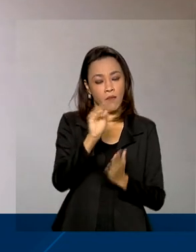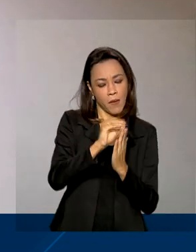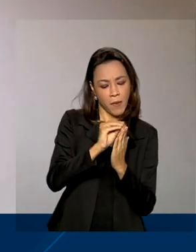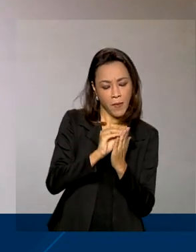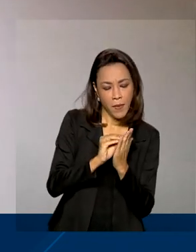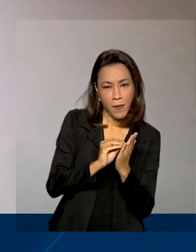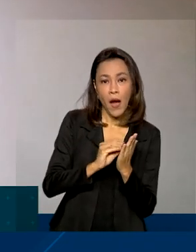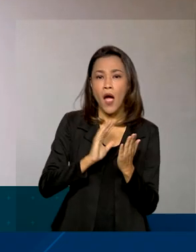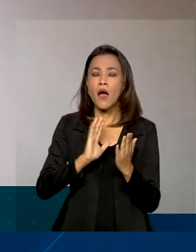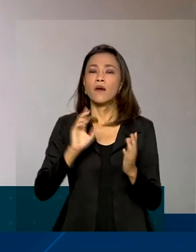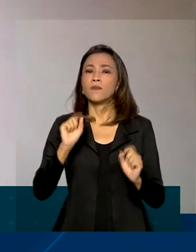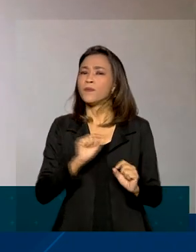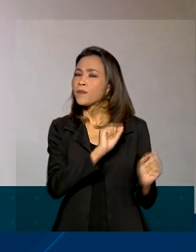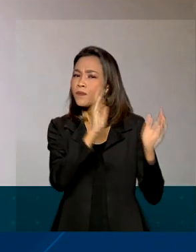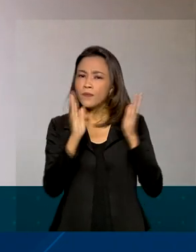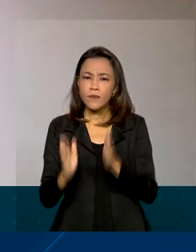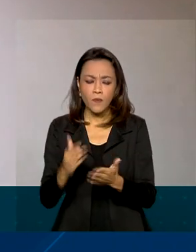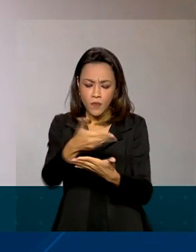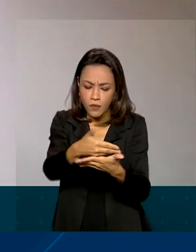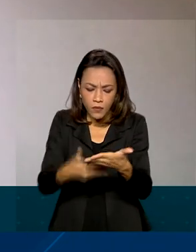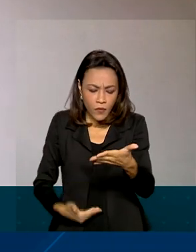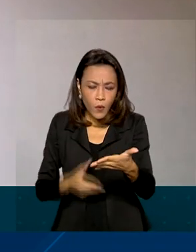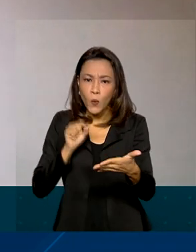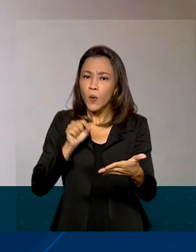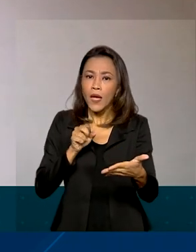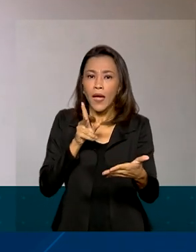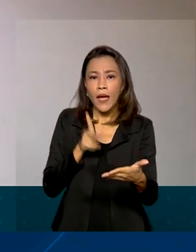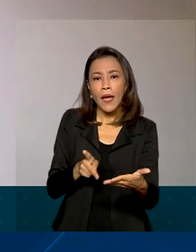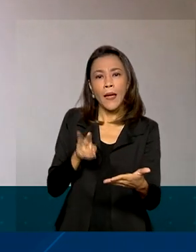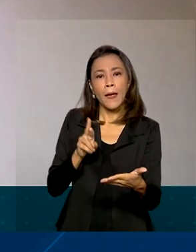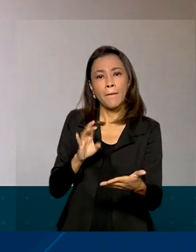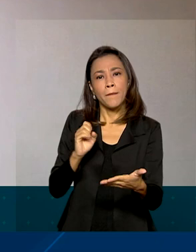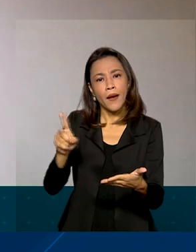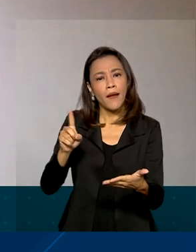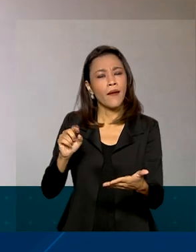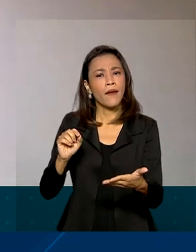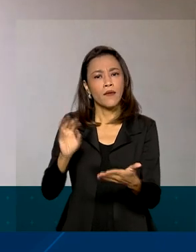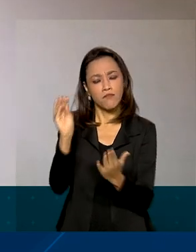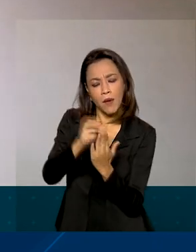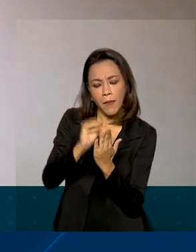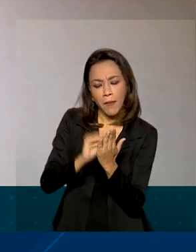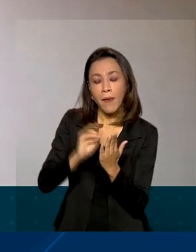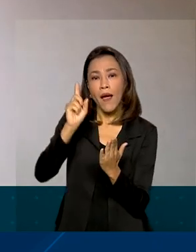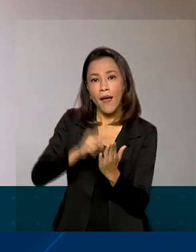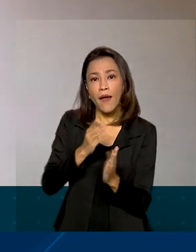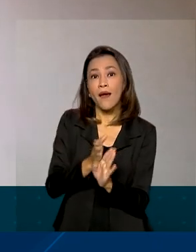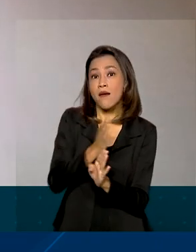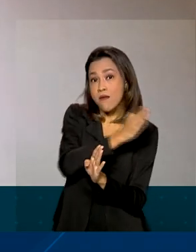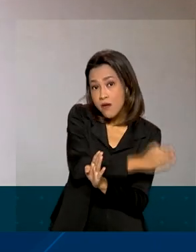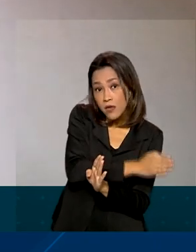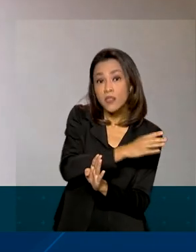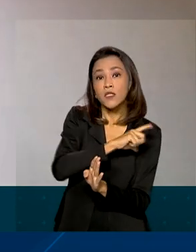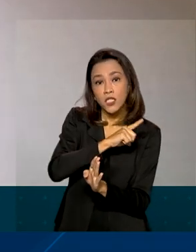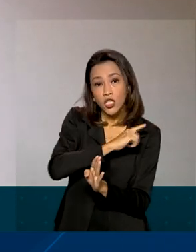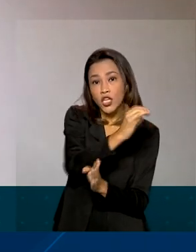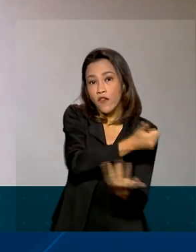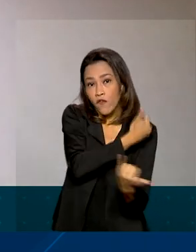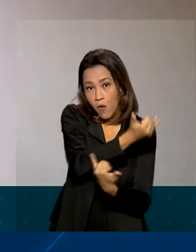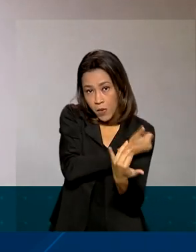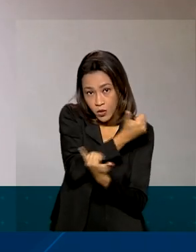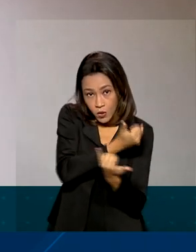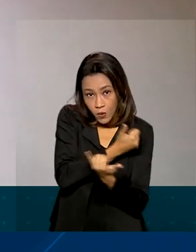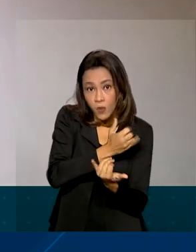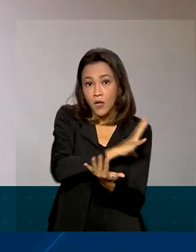conjunto de informações que a Receita Federal já dispõe sobre cada um dos contribuintes e que são